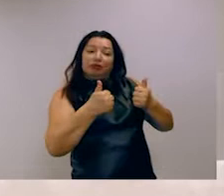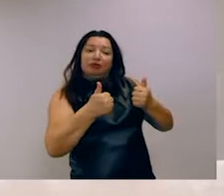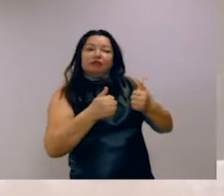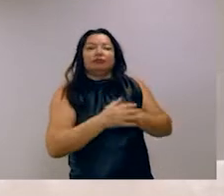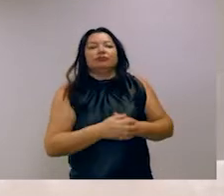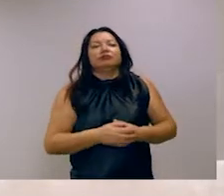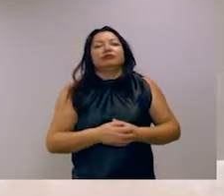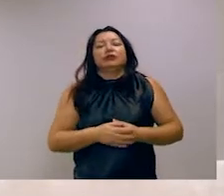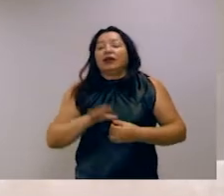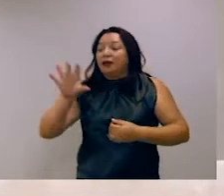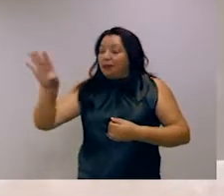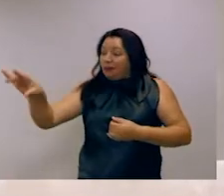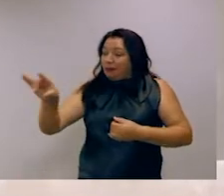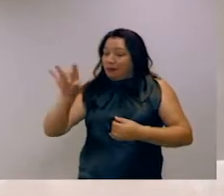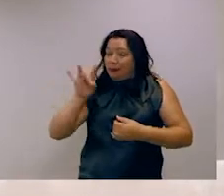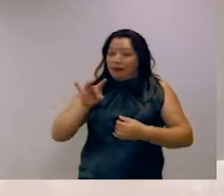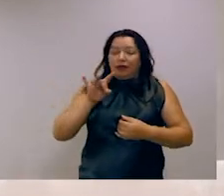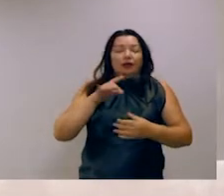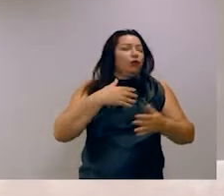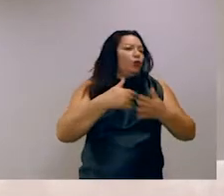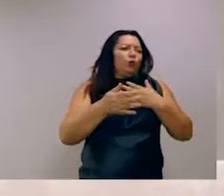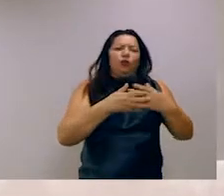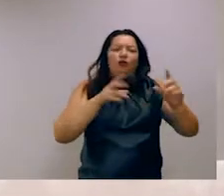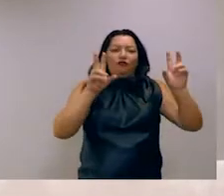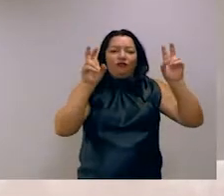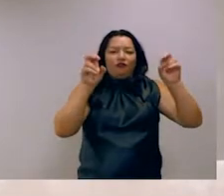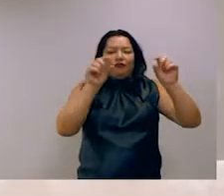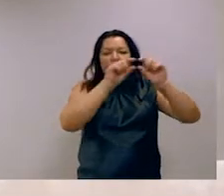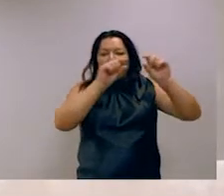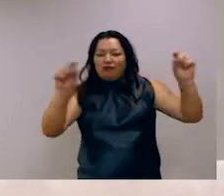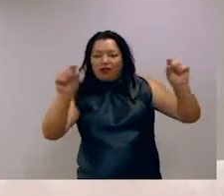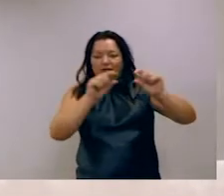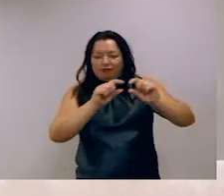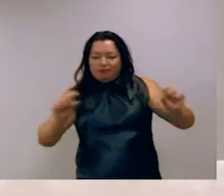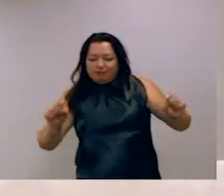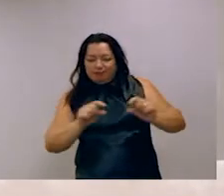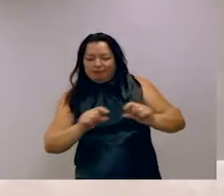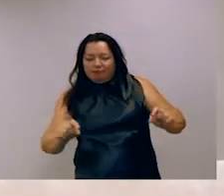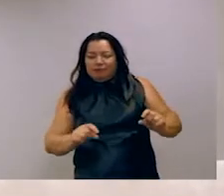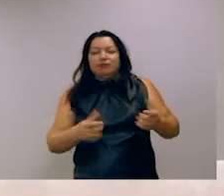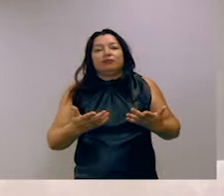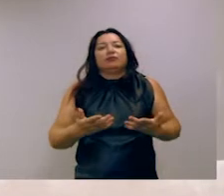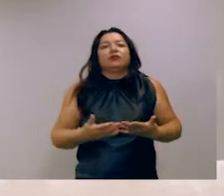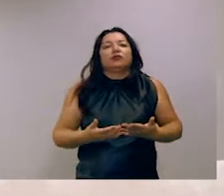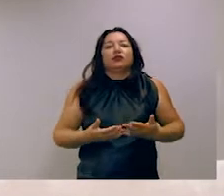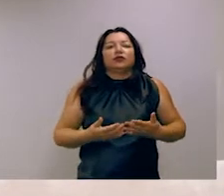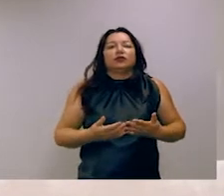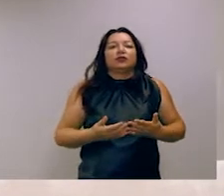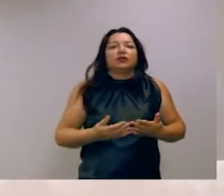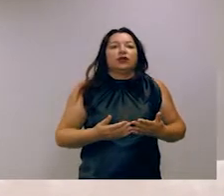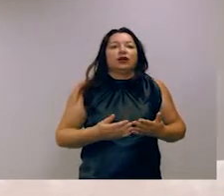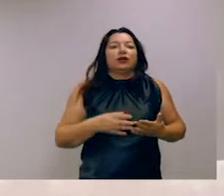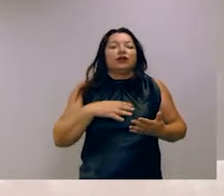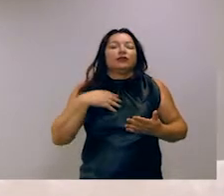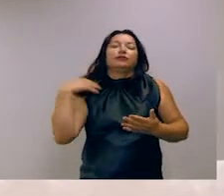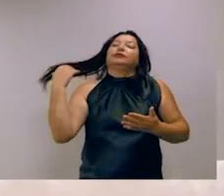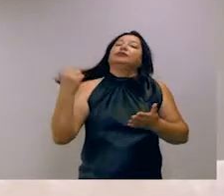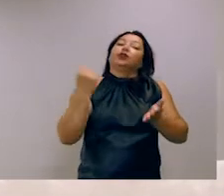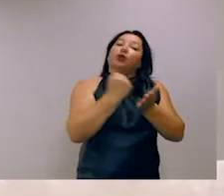Eles selecionam aleatoriamente frases desse texto e contratou-se pessoas